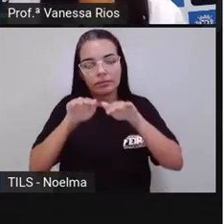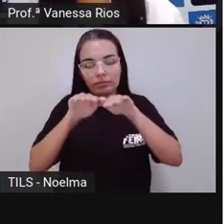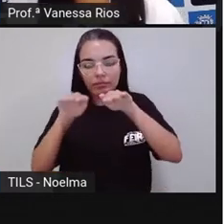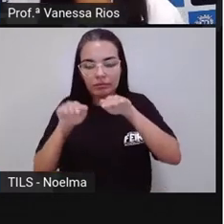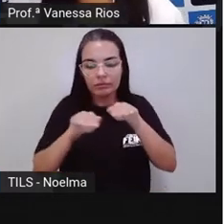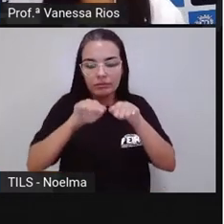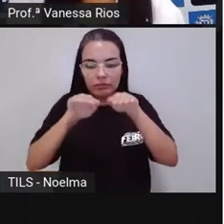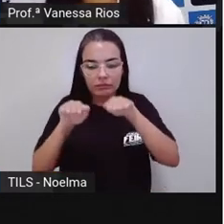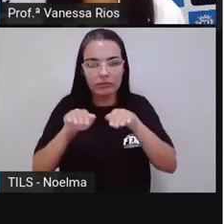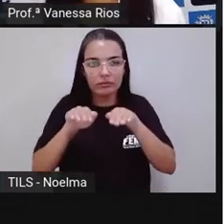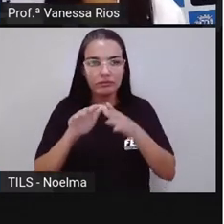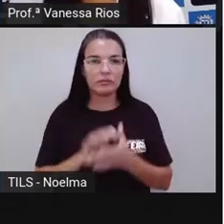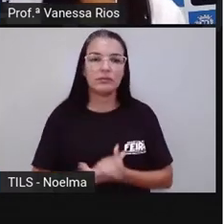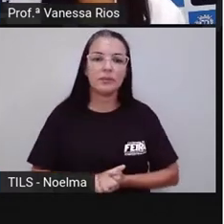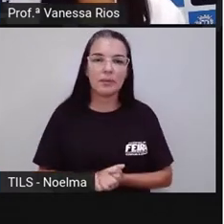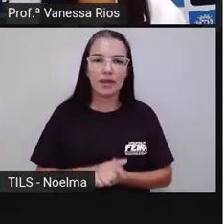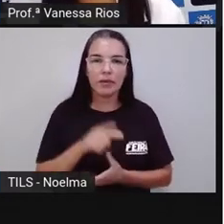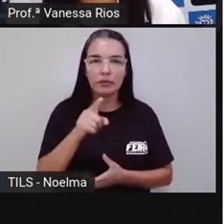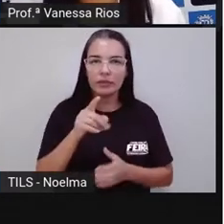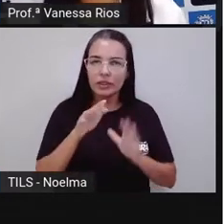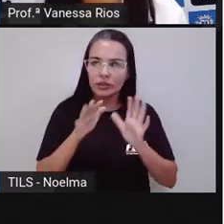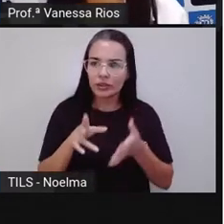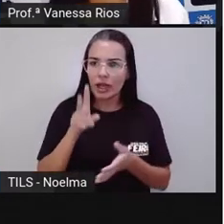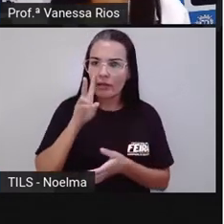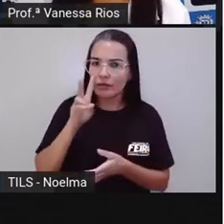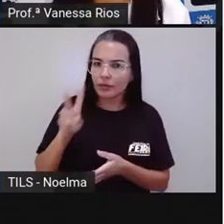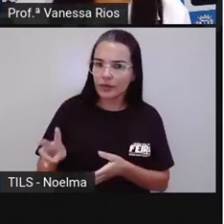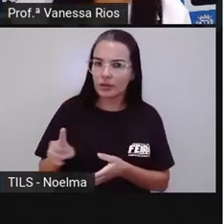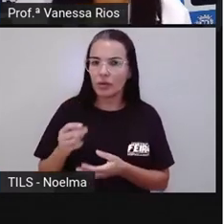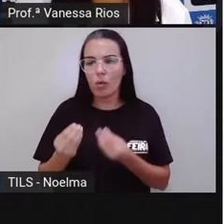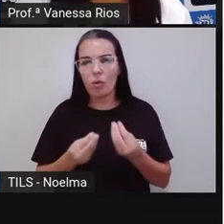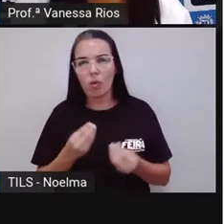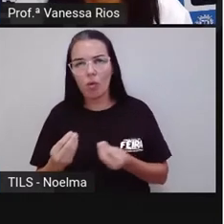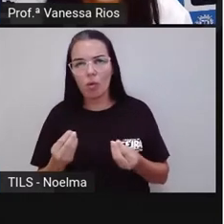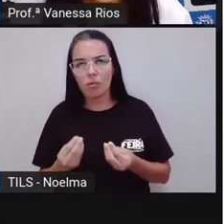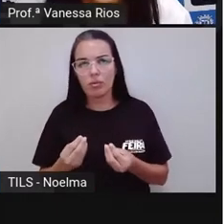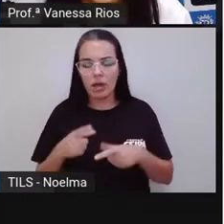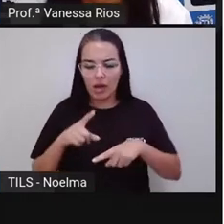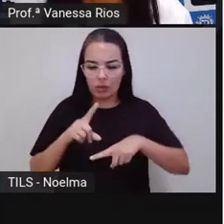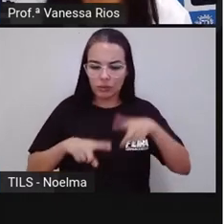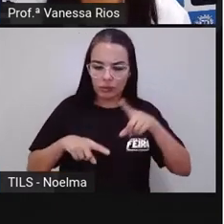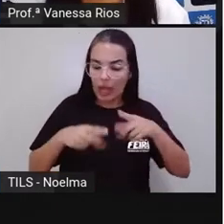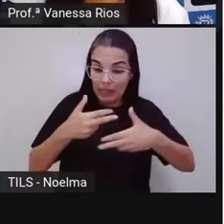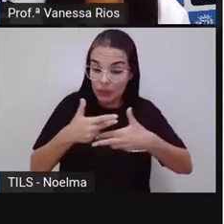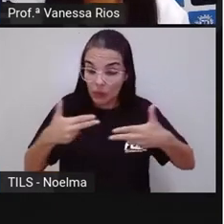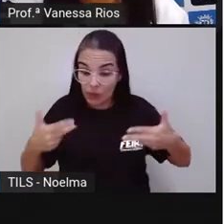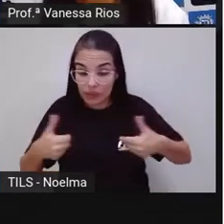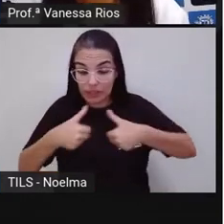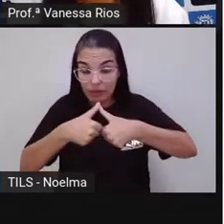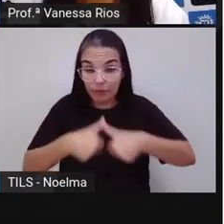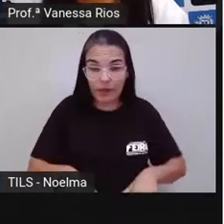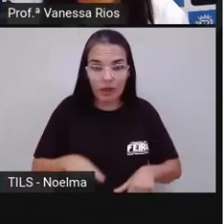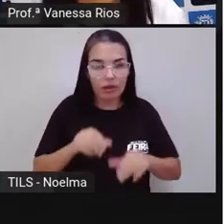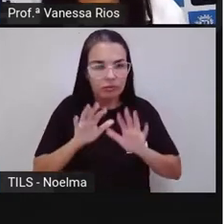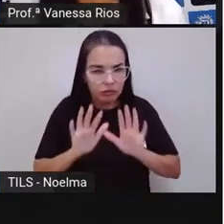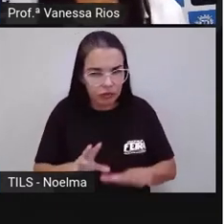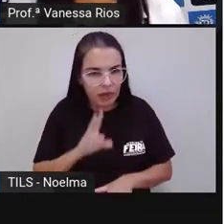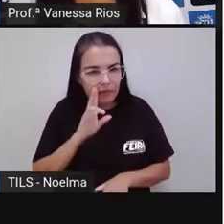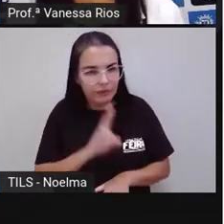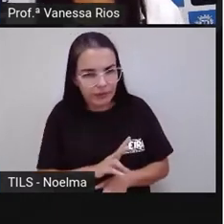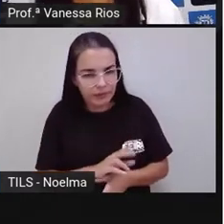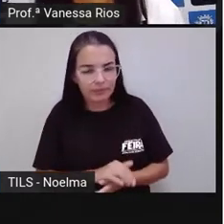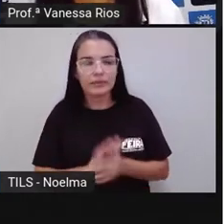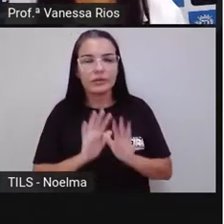Então por isso que a própria colocou aí, você já observou como se comportam os objetos, a gente já observou, né?